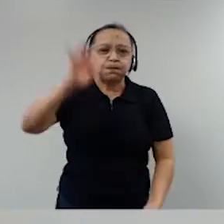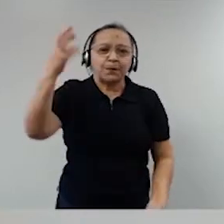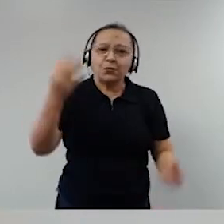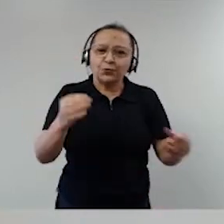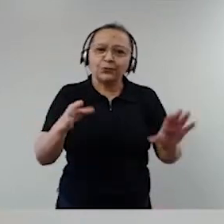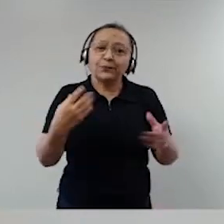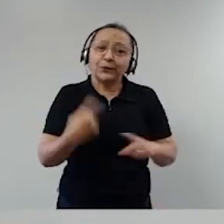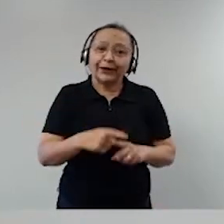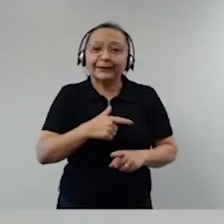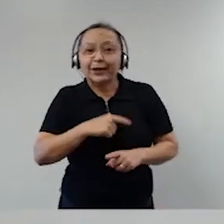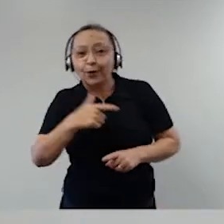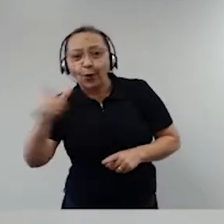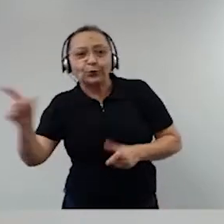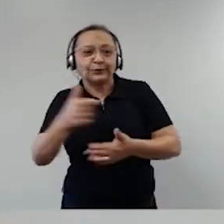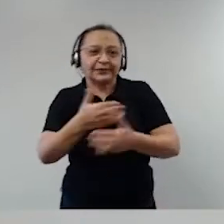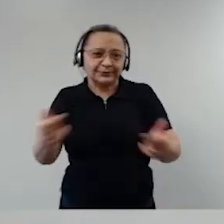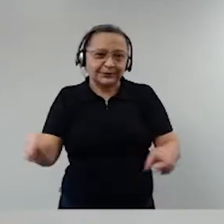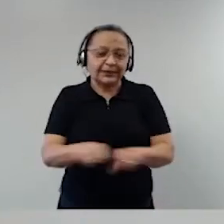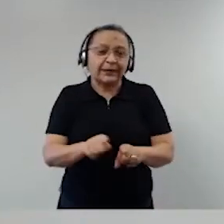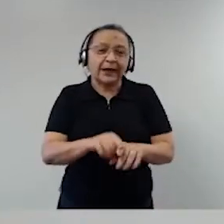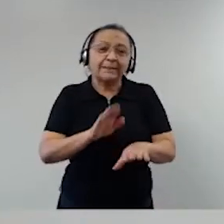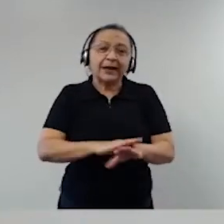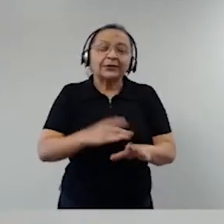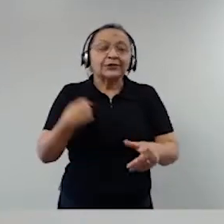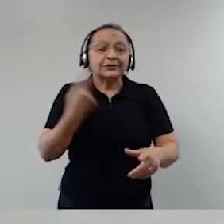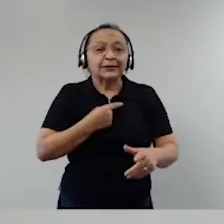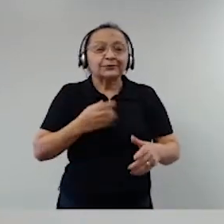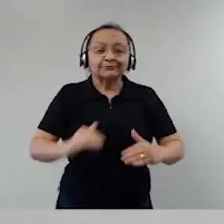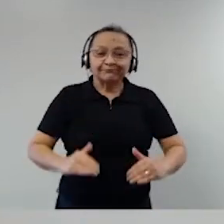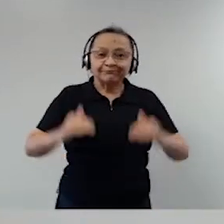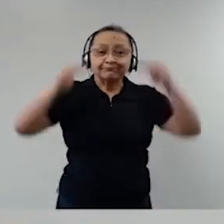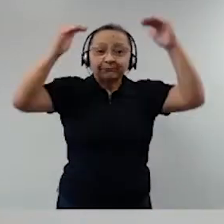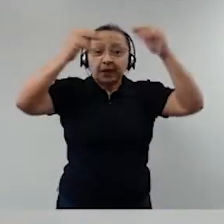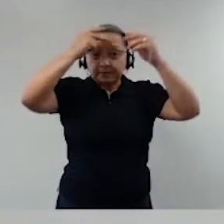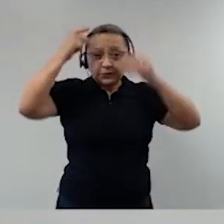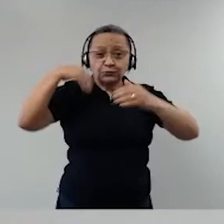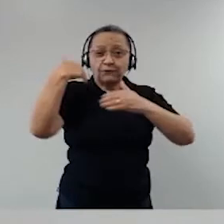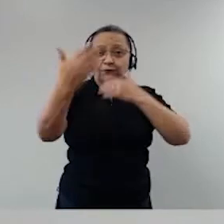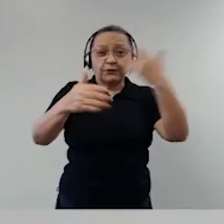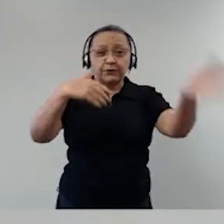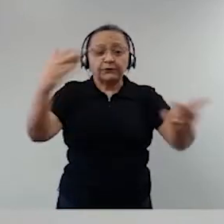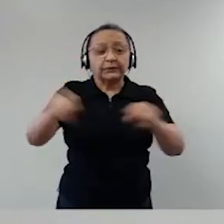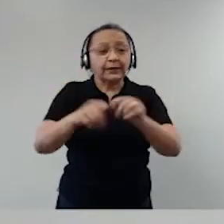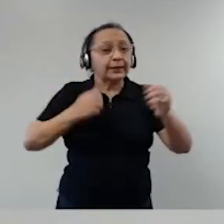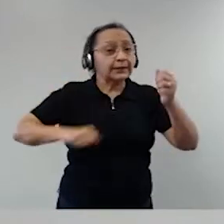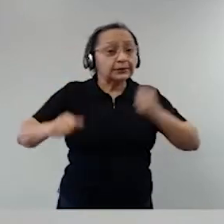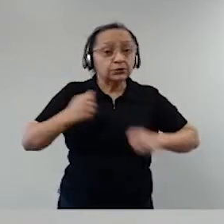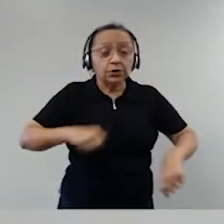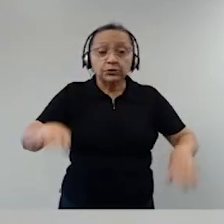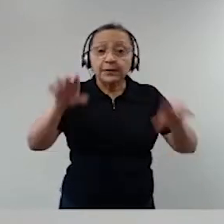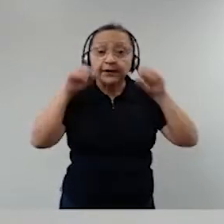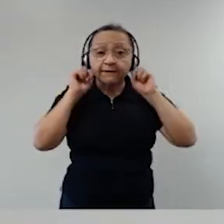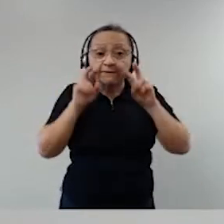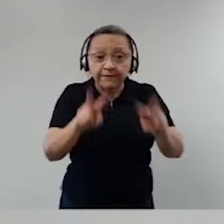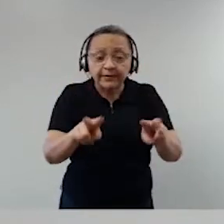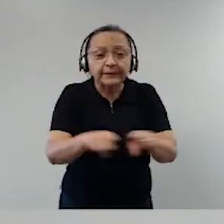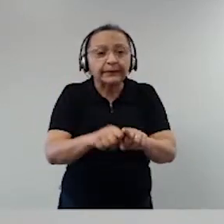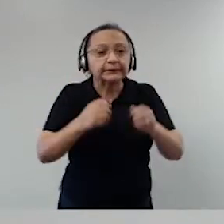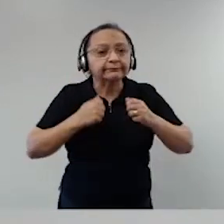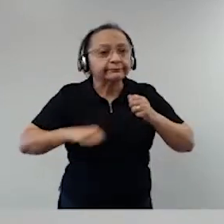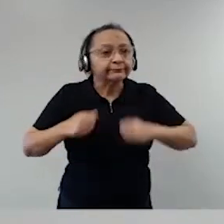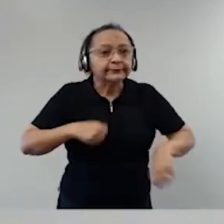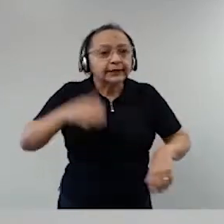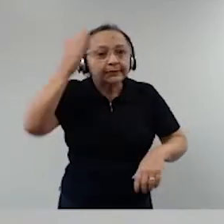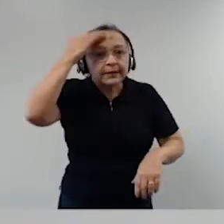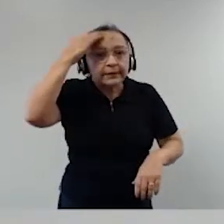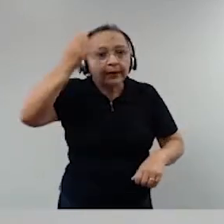temos autoridades e que estamos ansiosos para ouvi-los, para sedentos por conhecimento. Então, não vou tomar muito